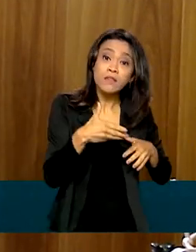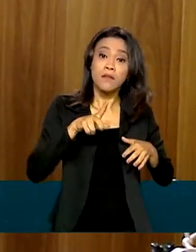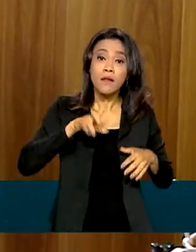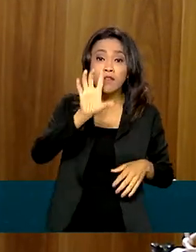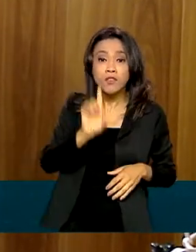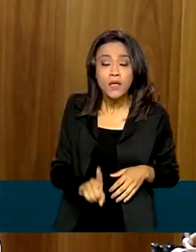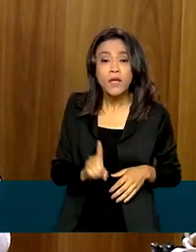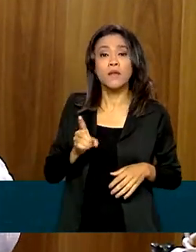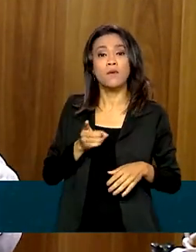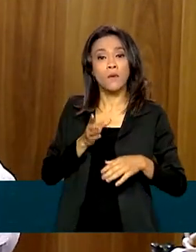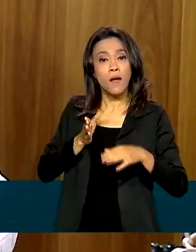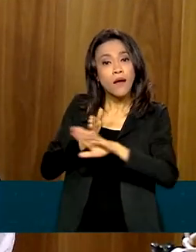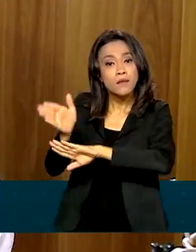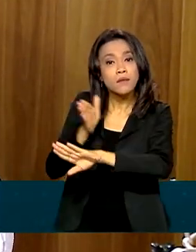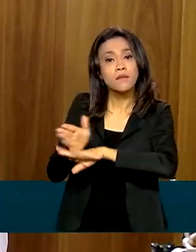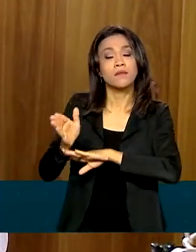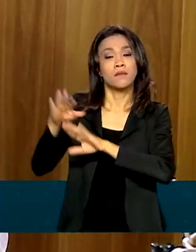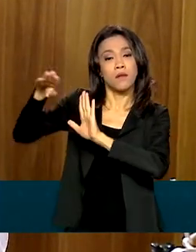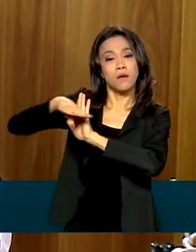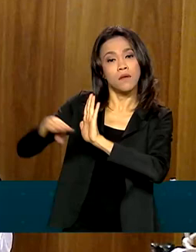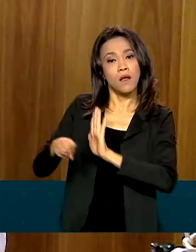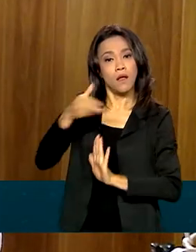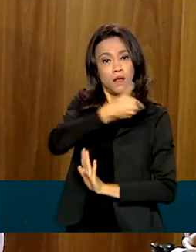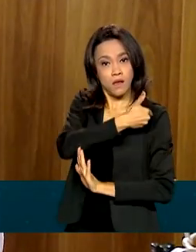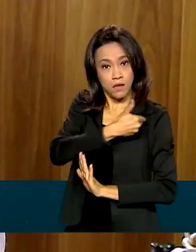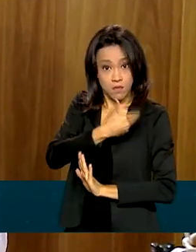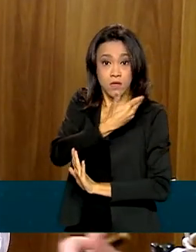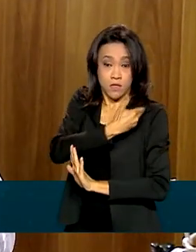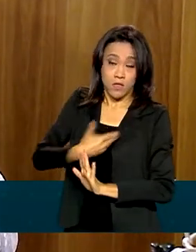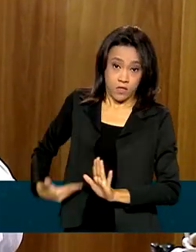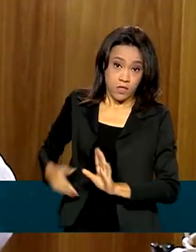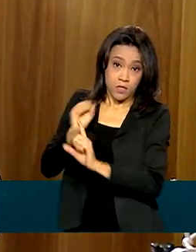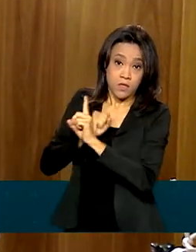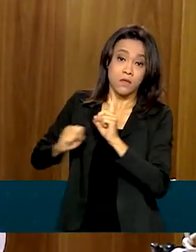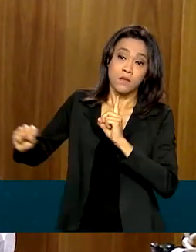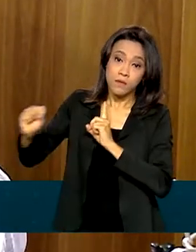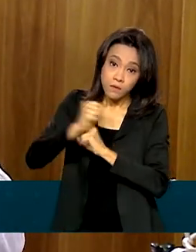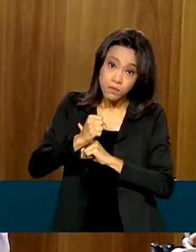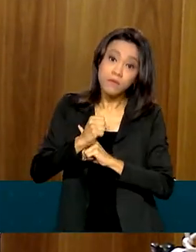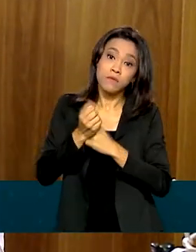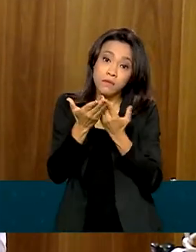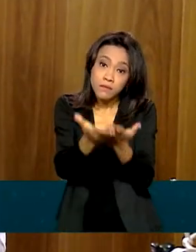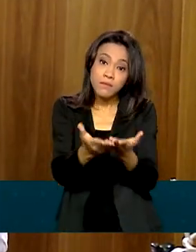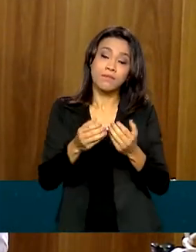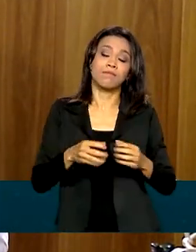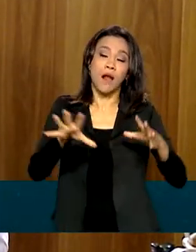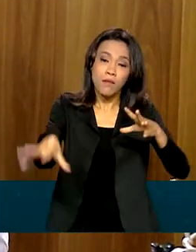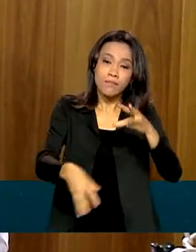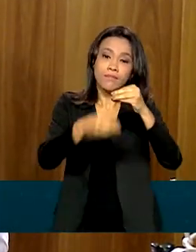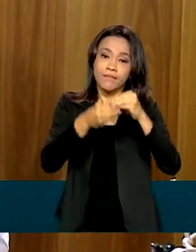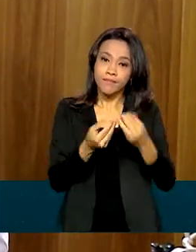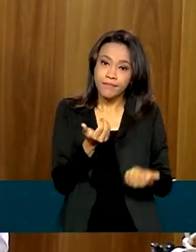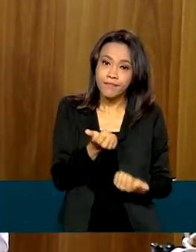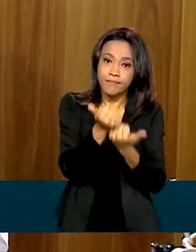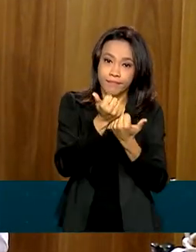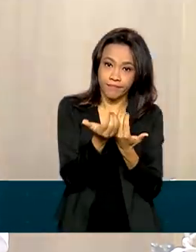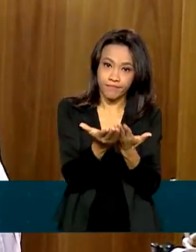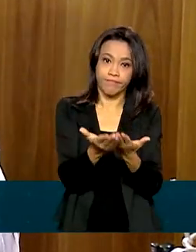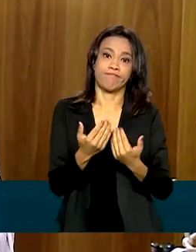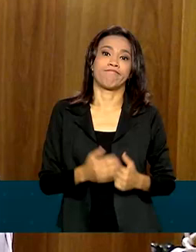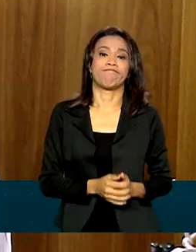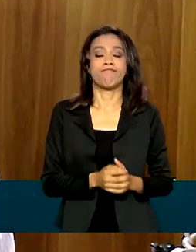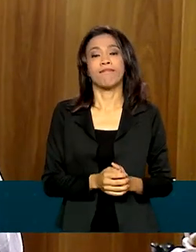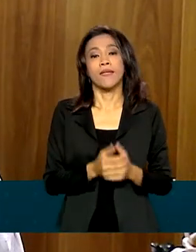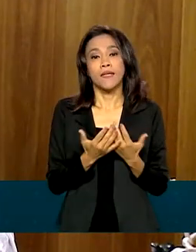do governo federal e de vários que os governos estaduais e municipais acabam concedendo de maneira complementar aos benefícios do governo federal.